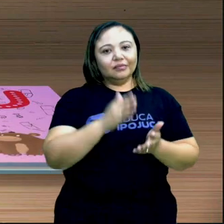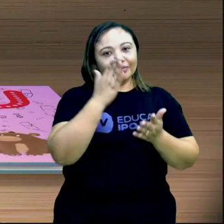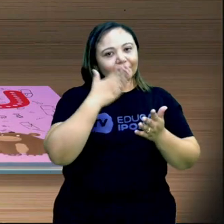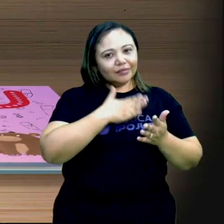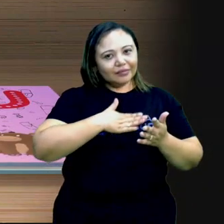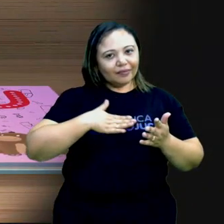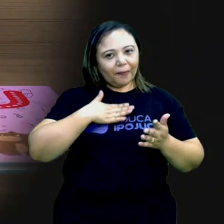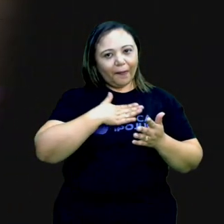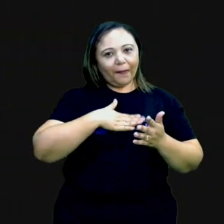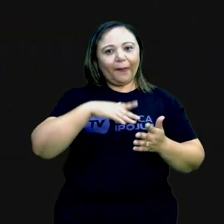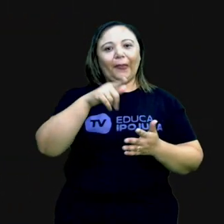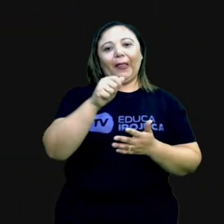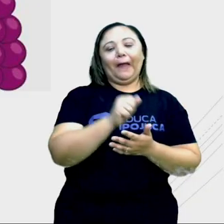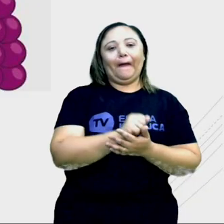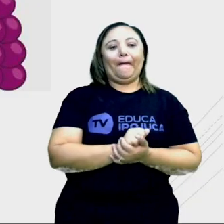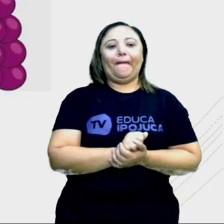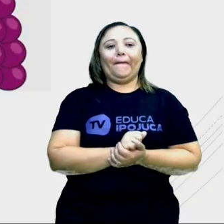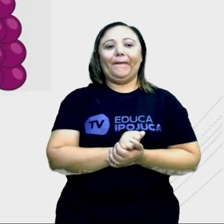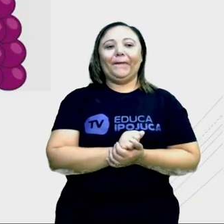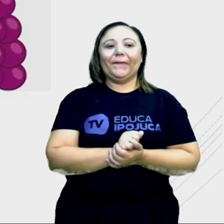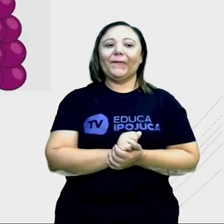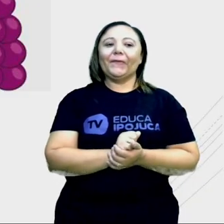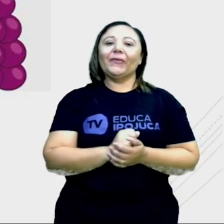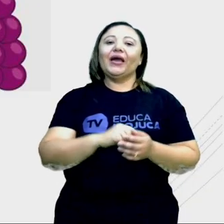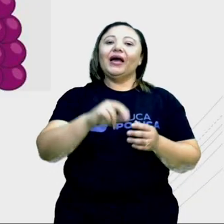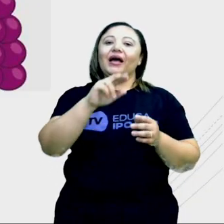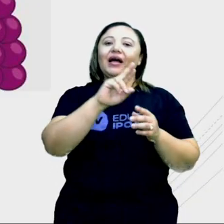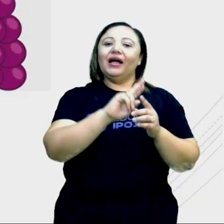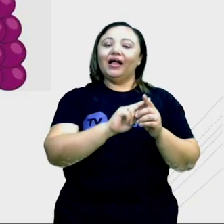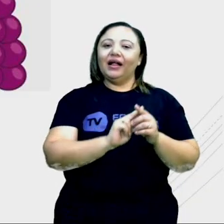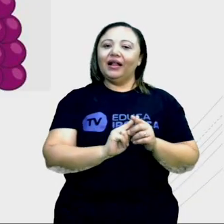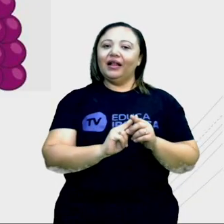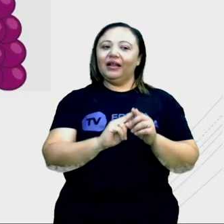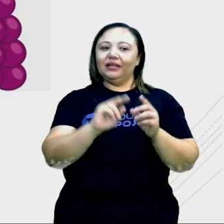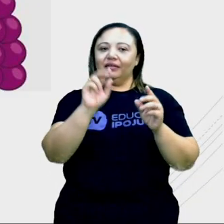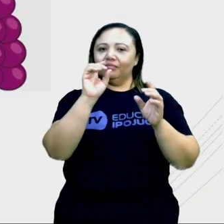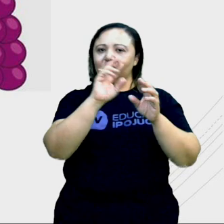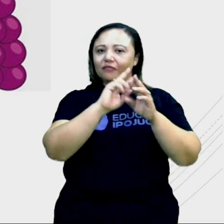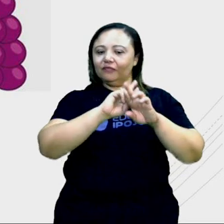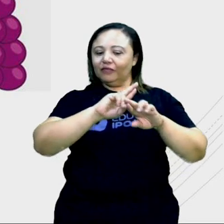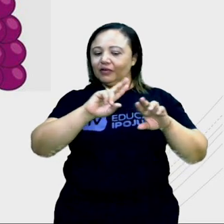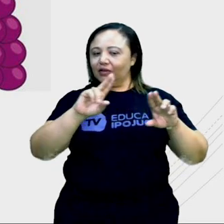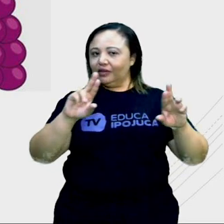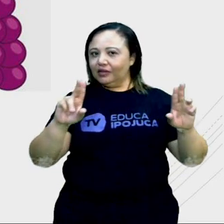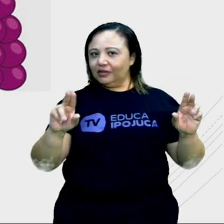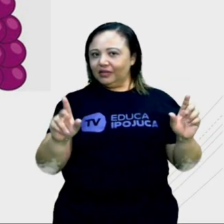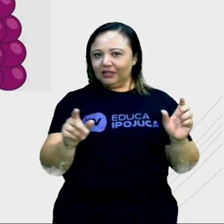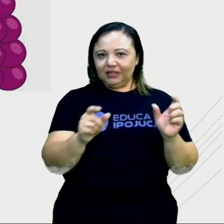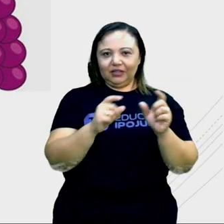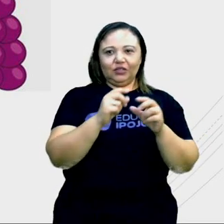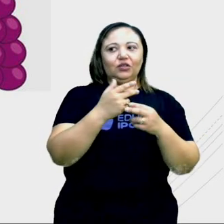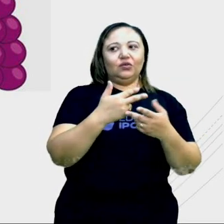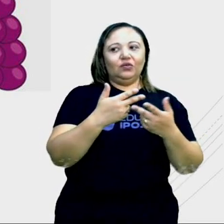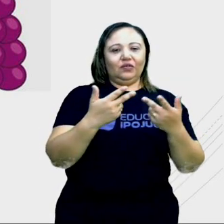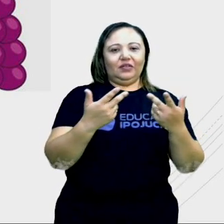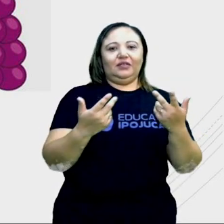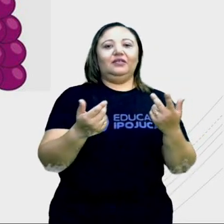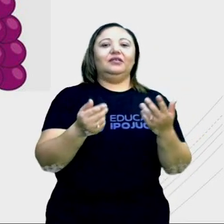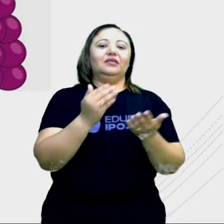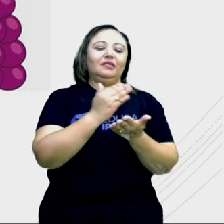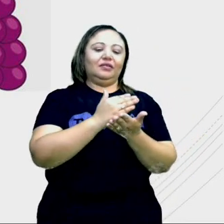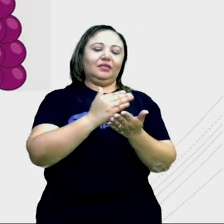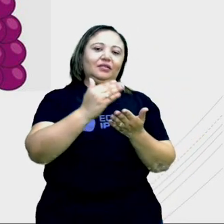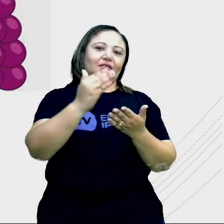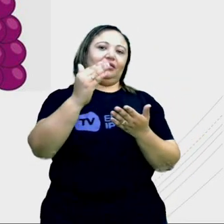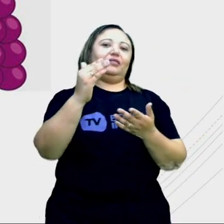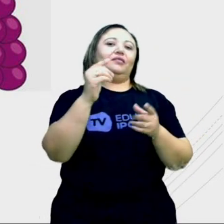Gostaram, meus amores? Olha só! E existe um monte de coisas que se iniciam com essa